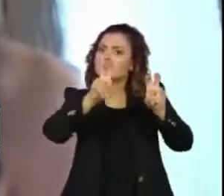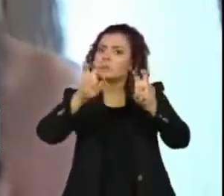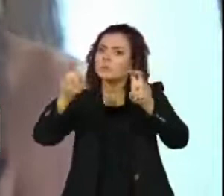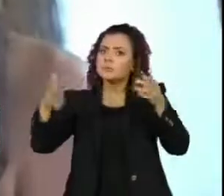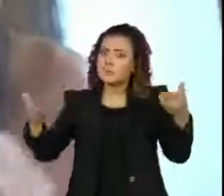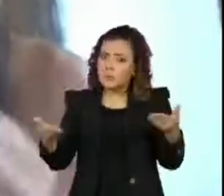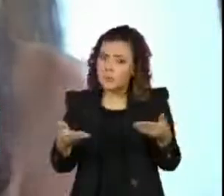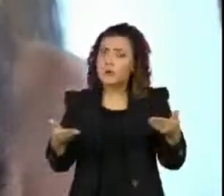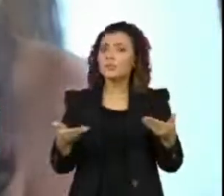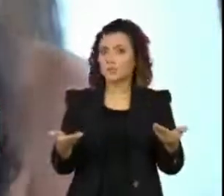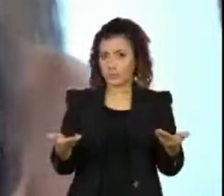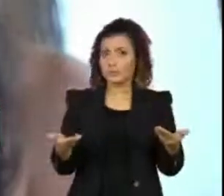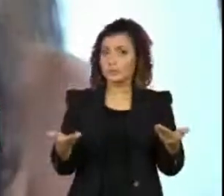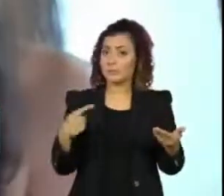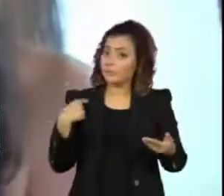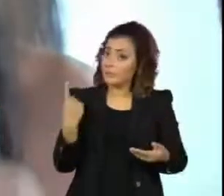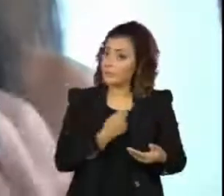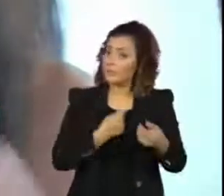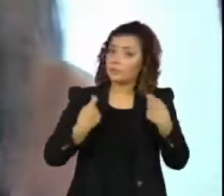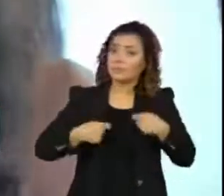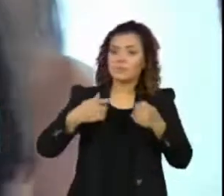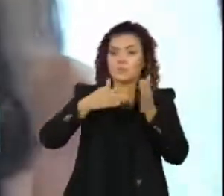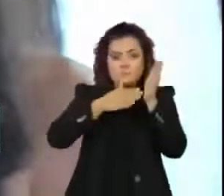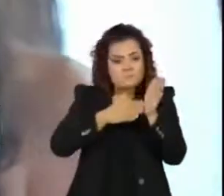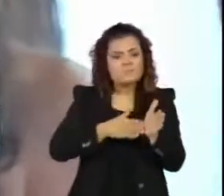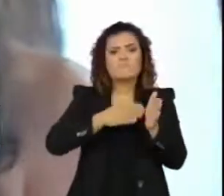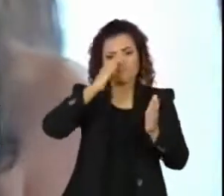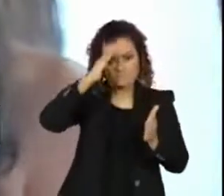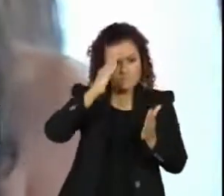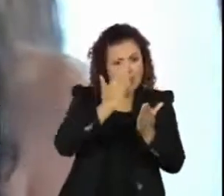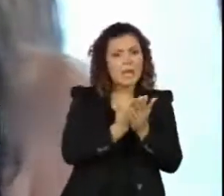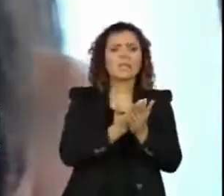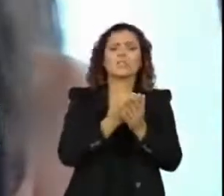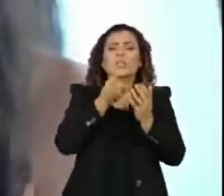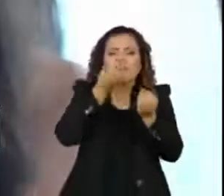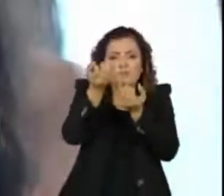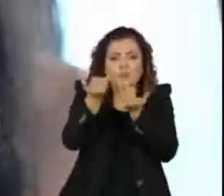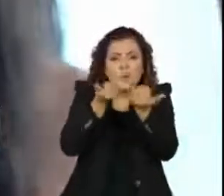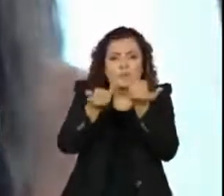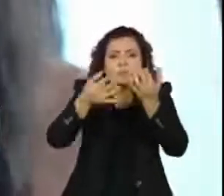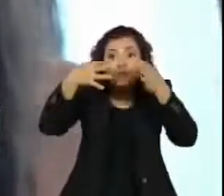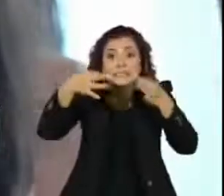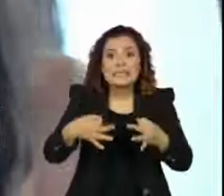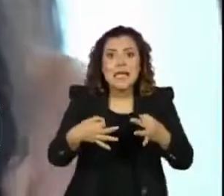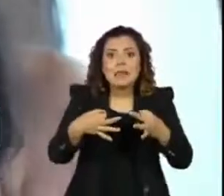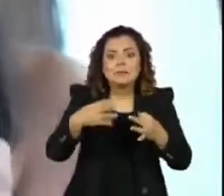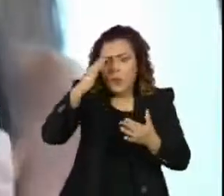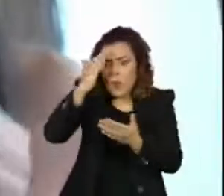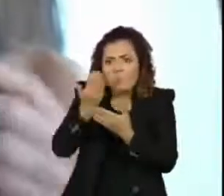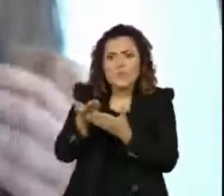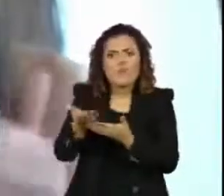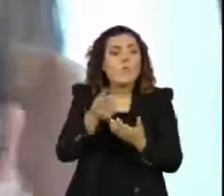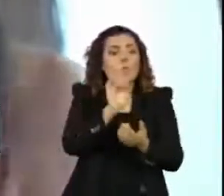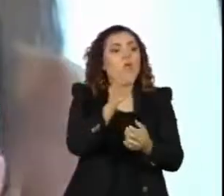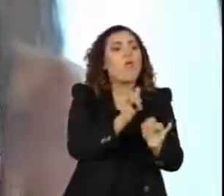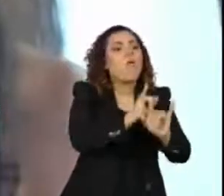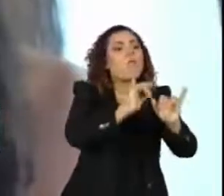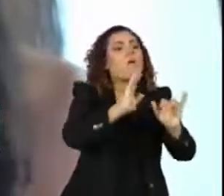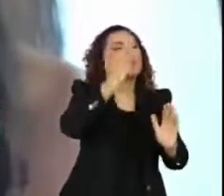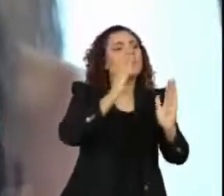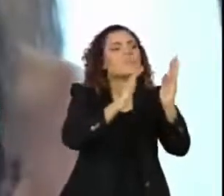seguimos também, ser muito fiéis à boa informação. Verificar de onde parte a informação,